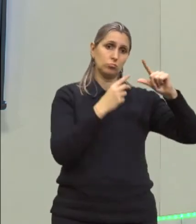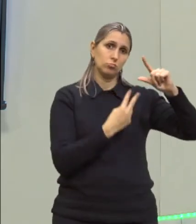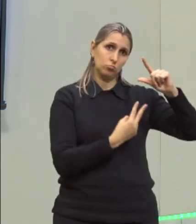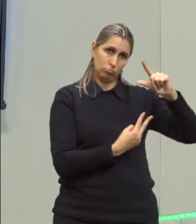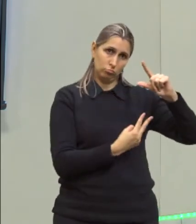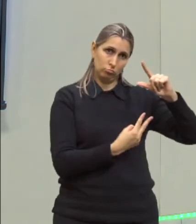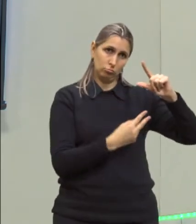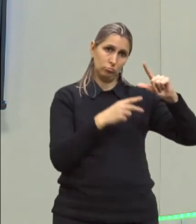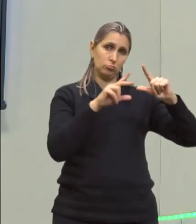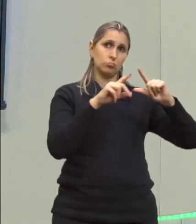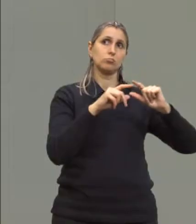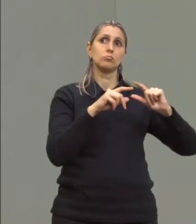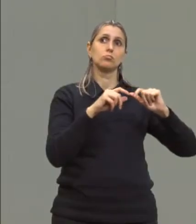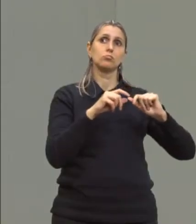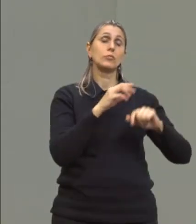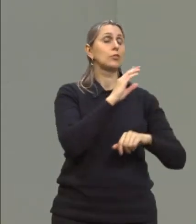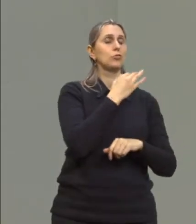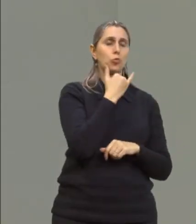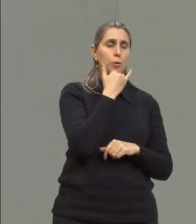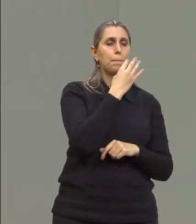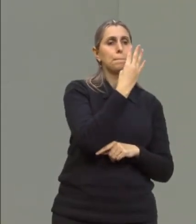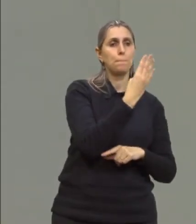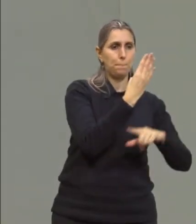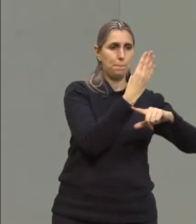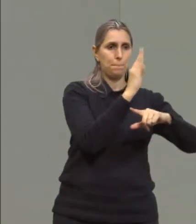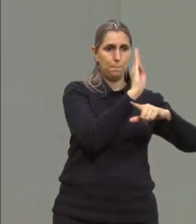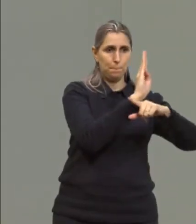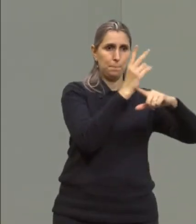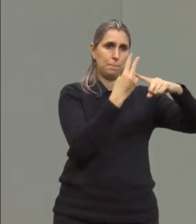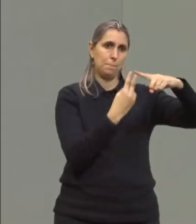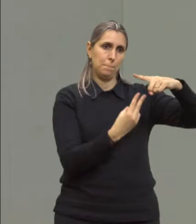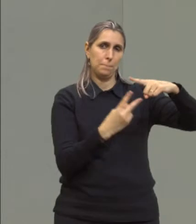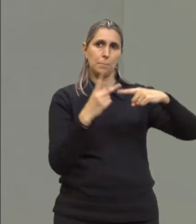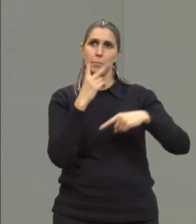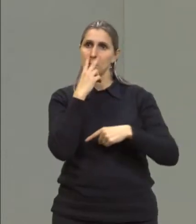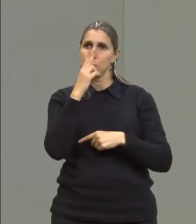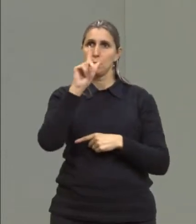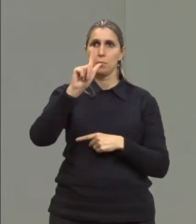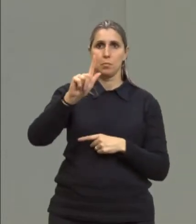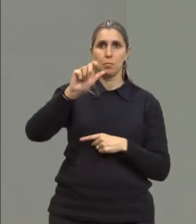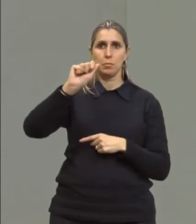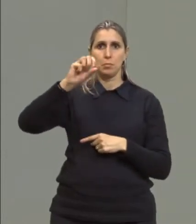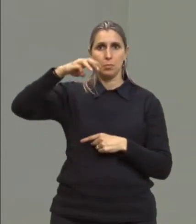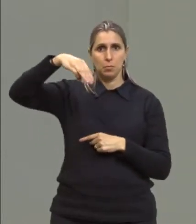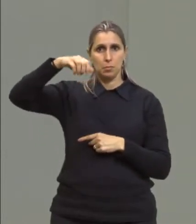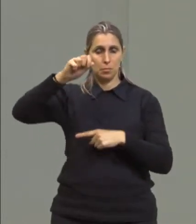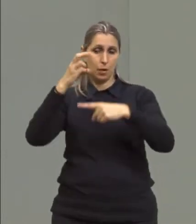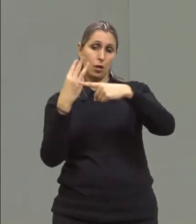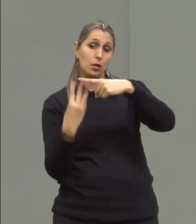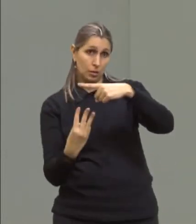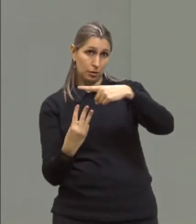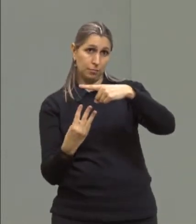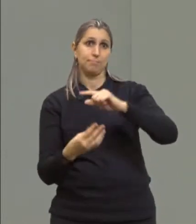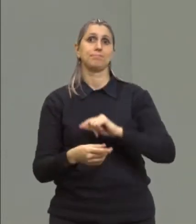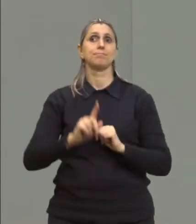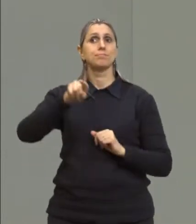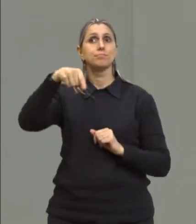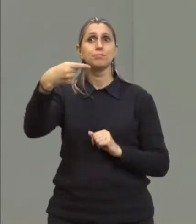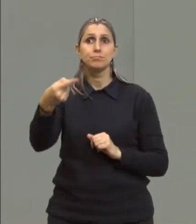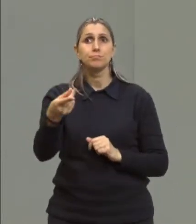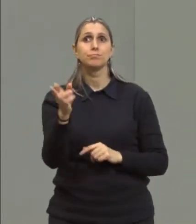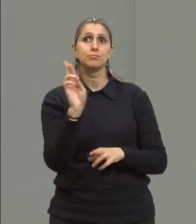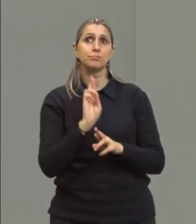vai ser igual ao gama sobre 3. Então, nós temos essa outra